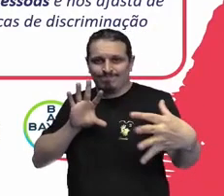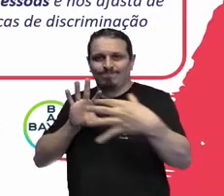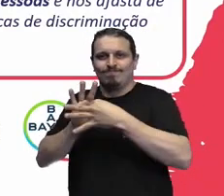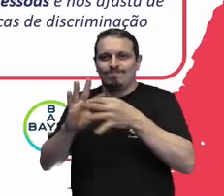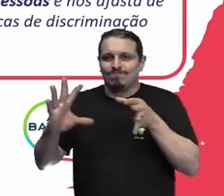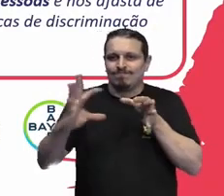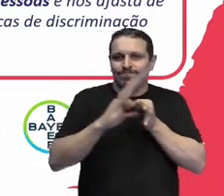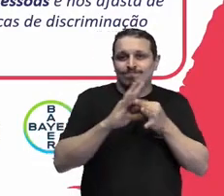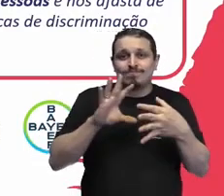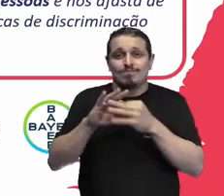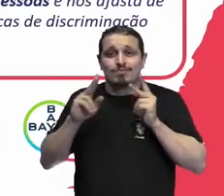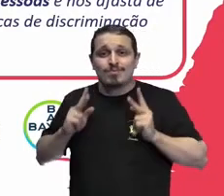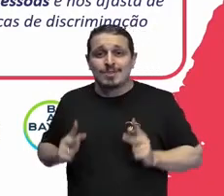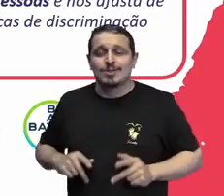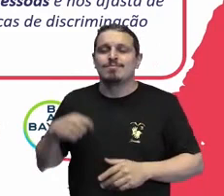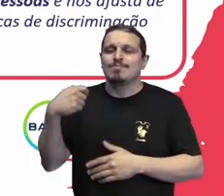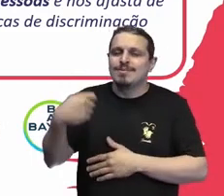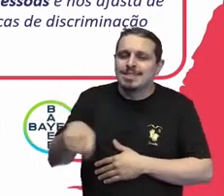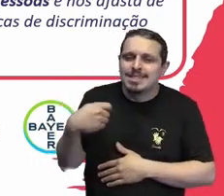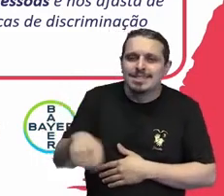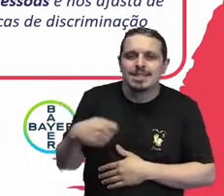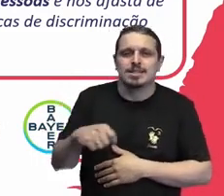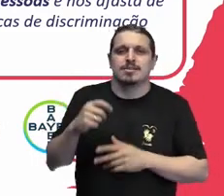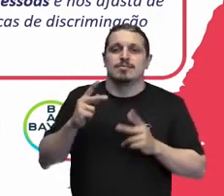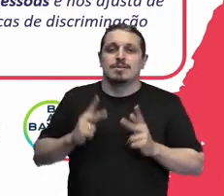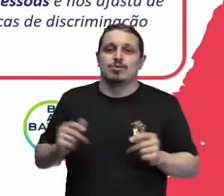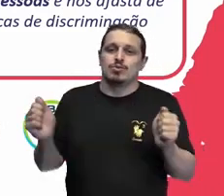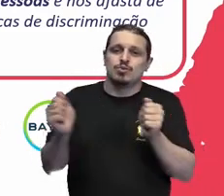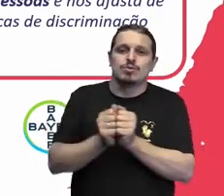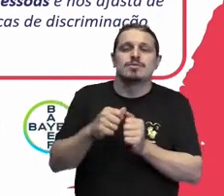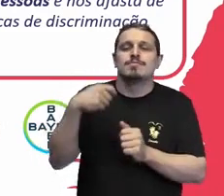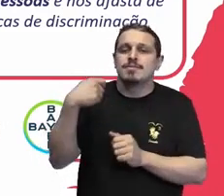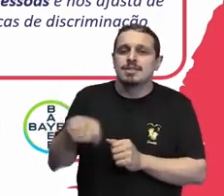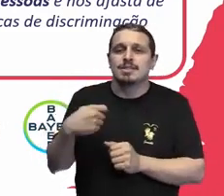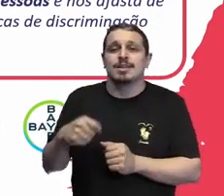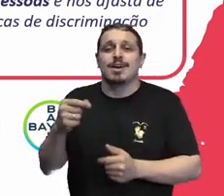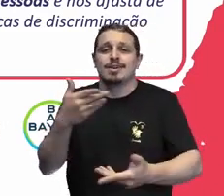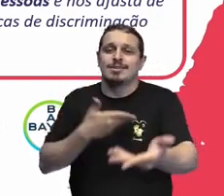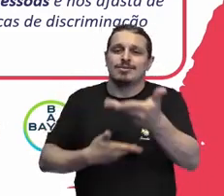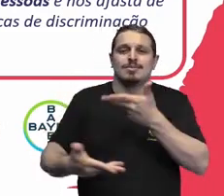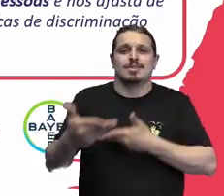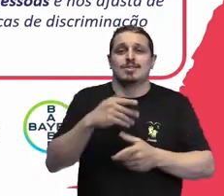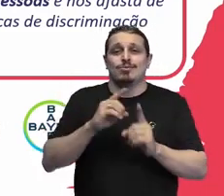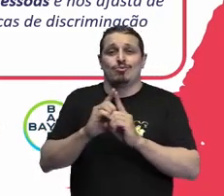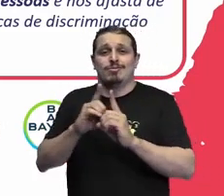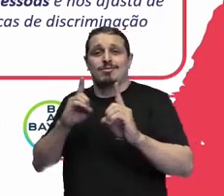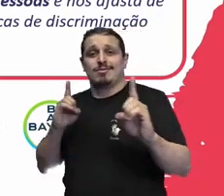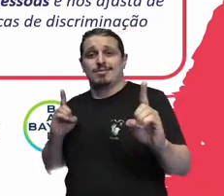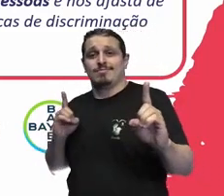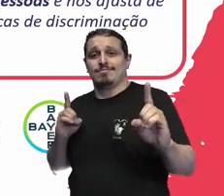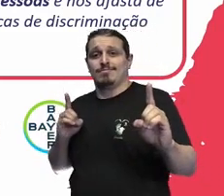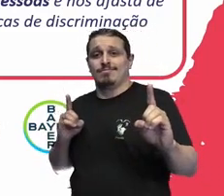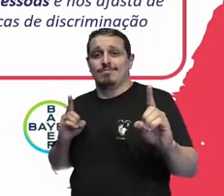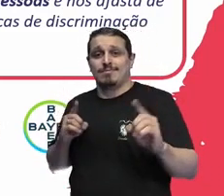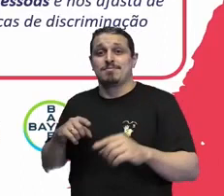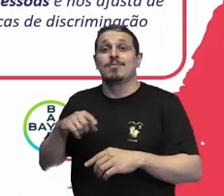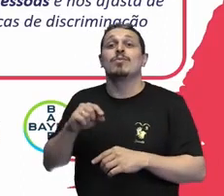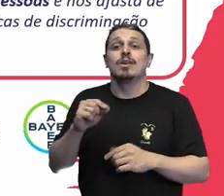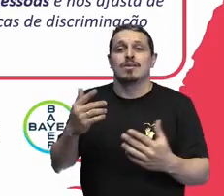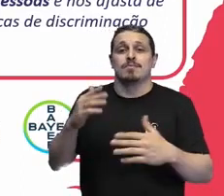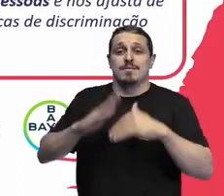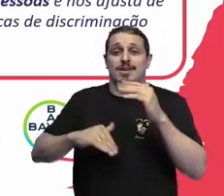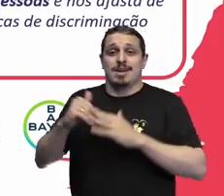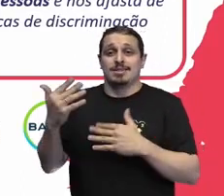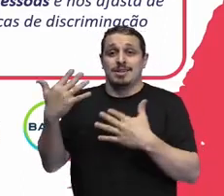colaboradores sejam elas os meus consumidores e me afasta de práticas discriminatórias. Então eu acho que